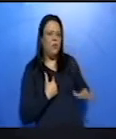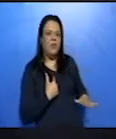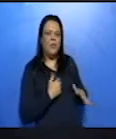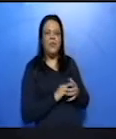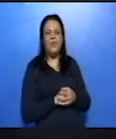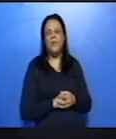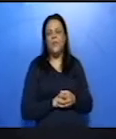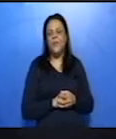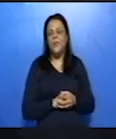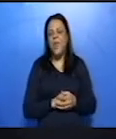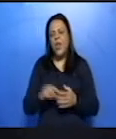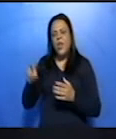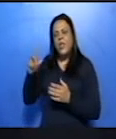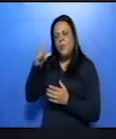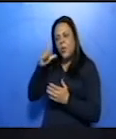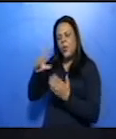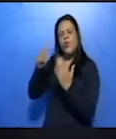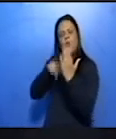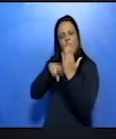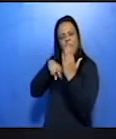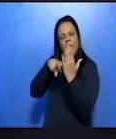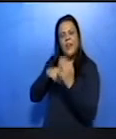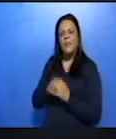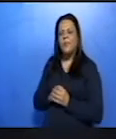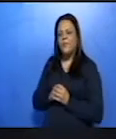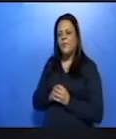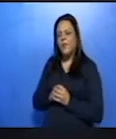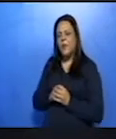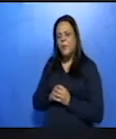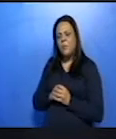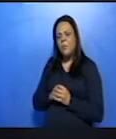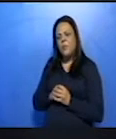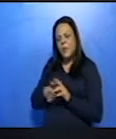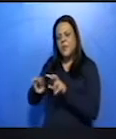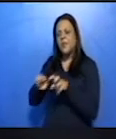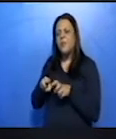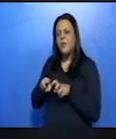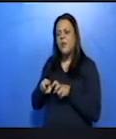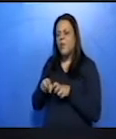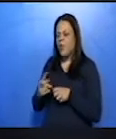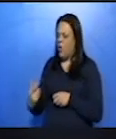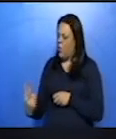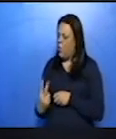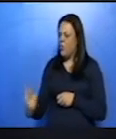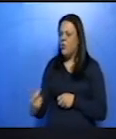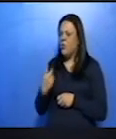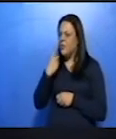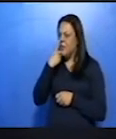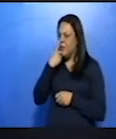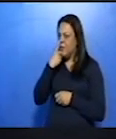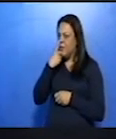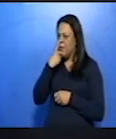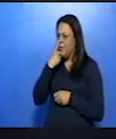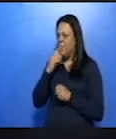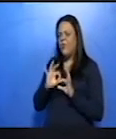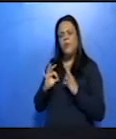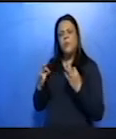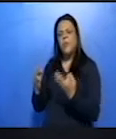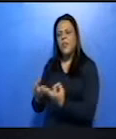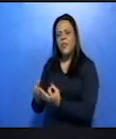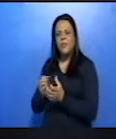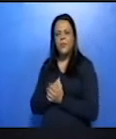termos da carta de Vilela e reconheceu que eram íntimos e familiares. Onde é que ele lhe descobrirá a ameaça?